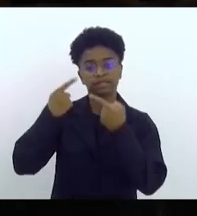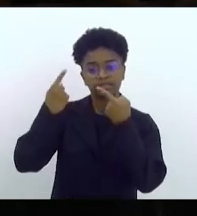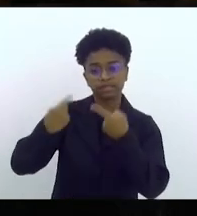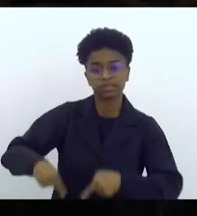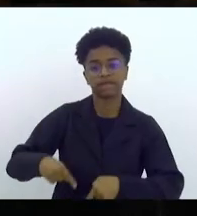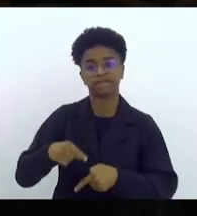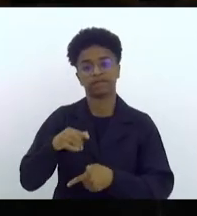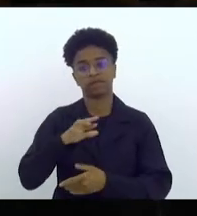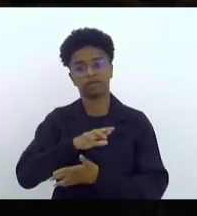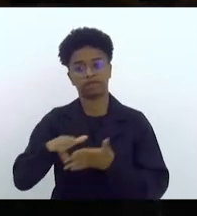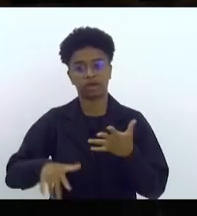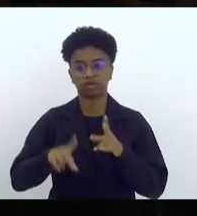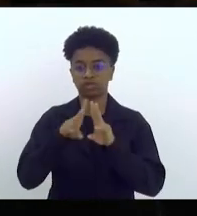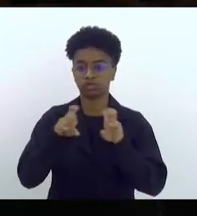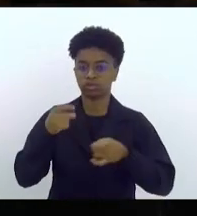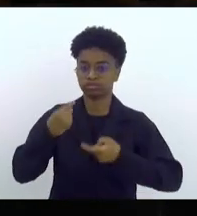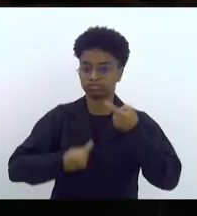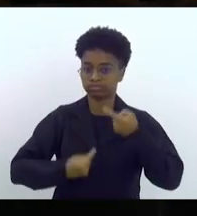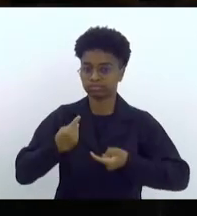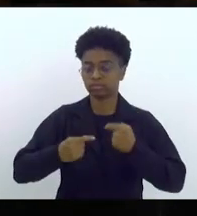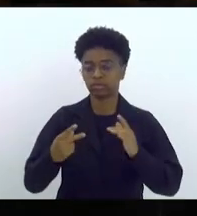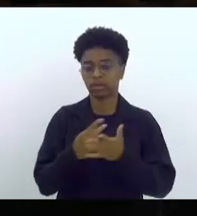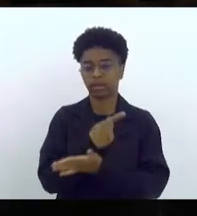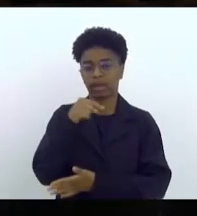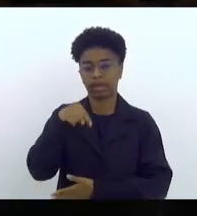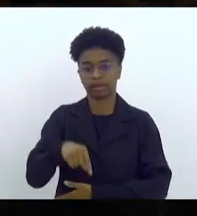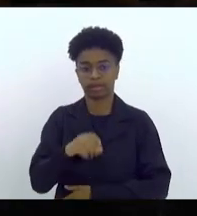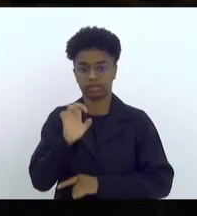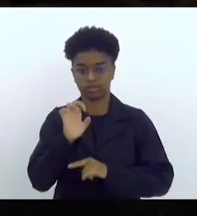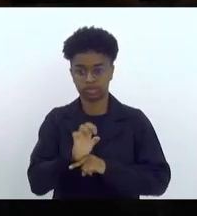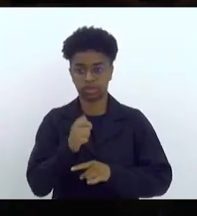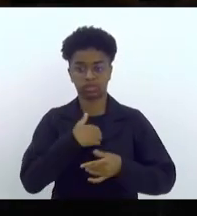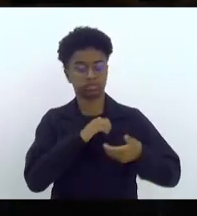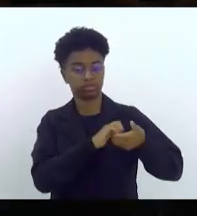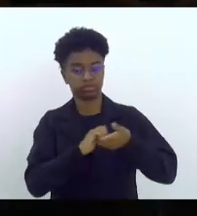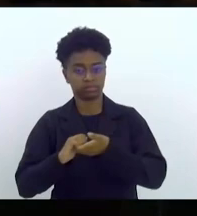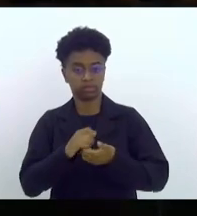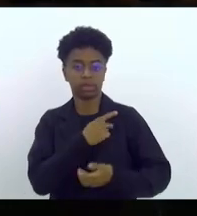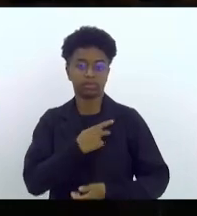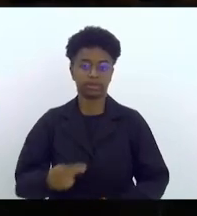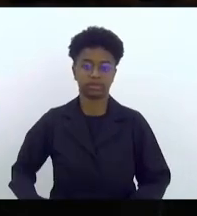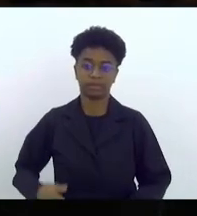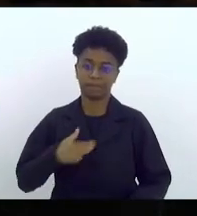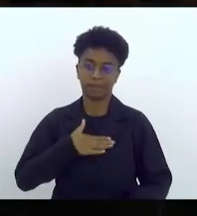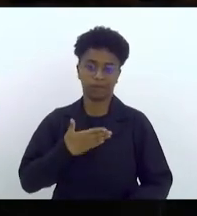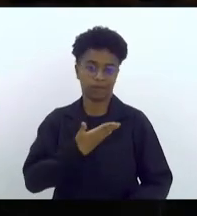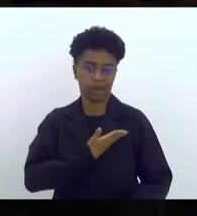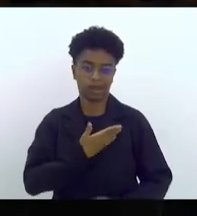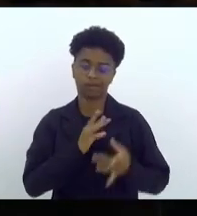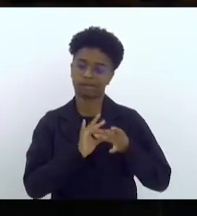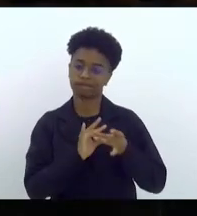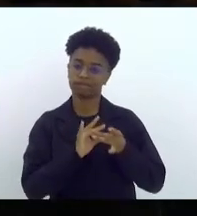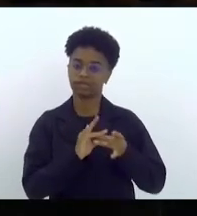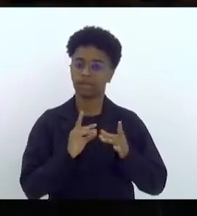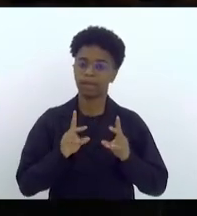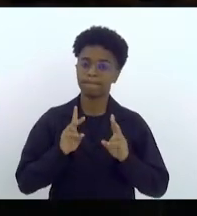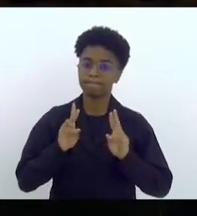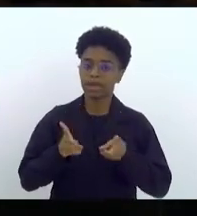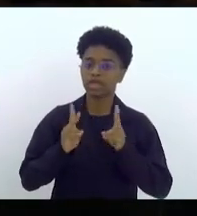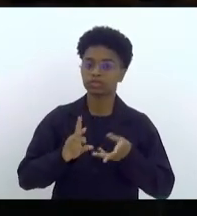de debates a serem feitos no nosso Estado. Saúdo aqui a presidência do meu camarada de partido e